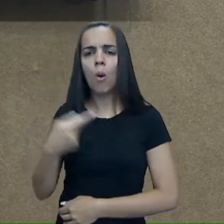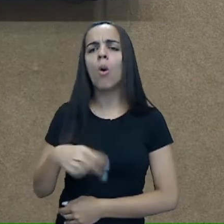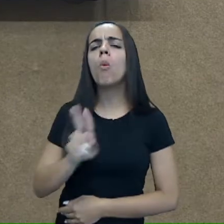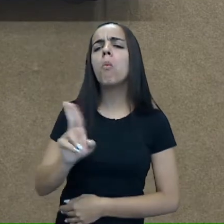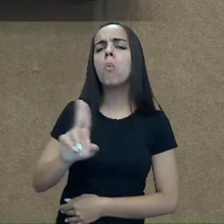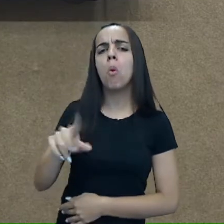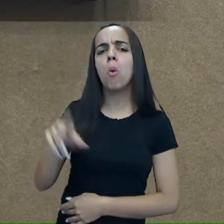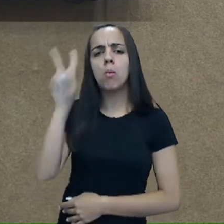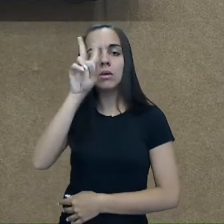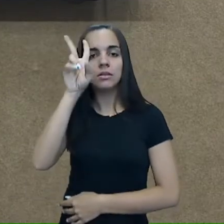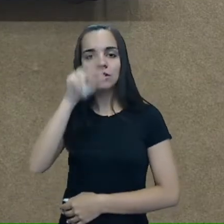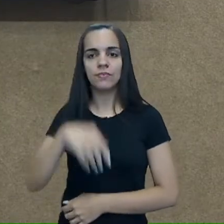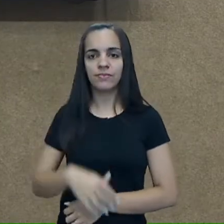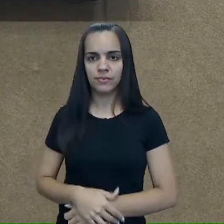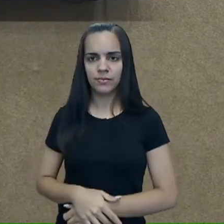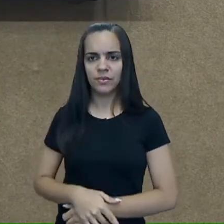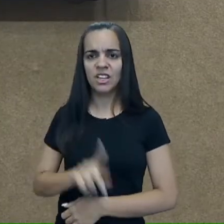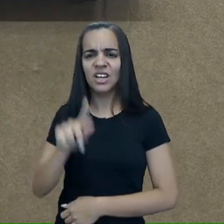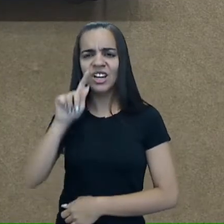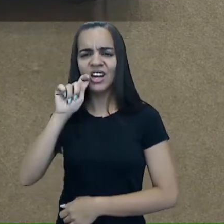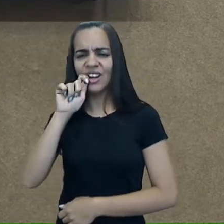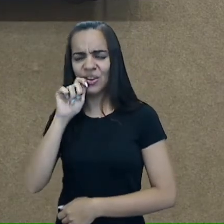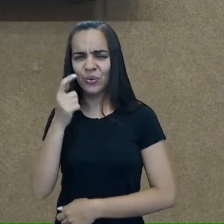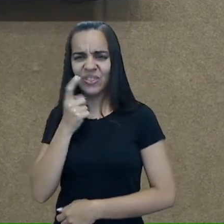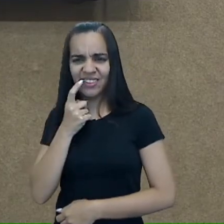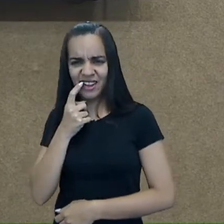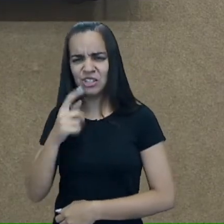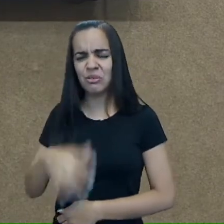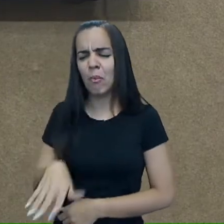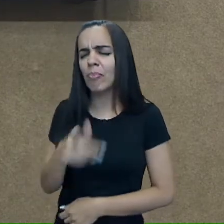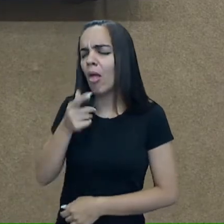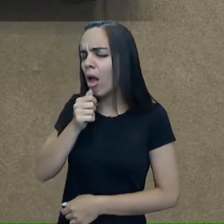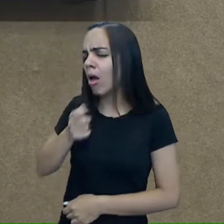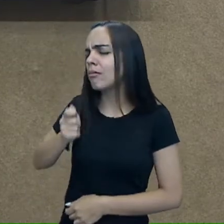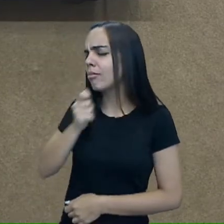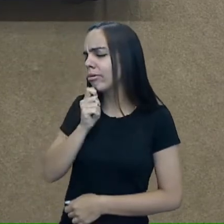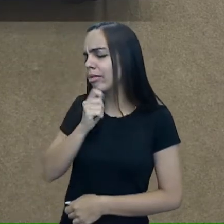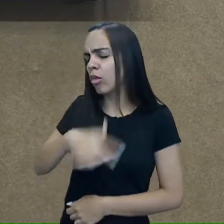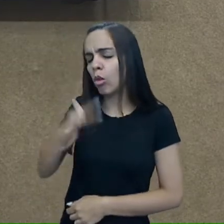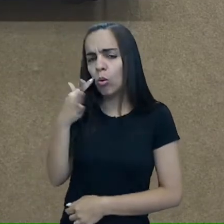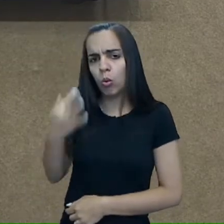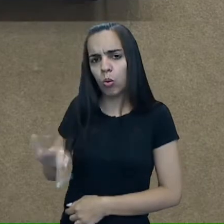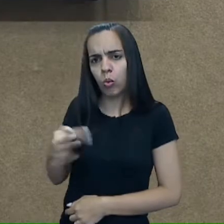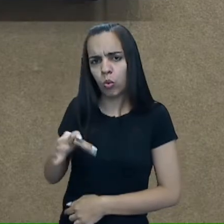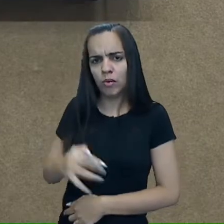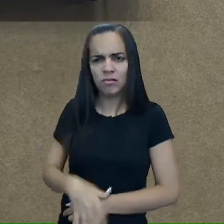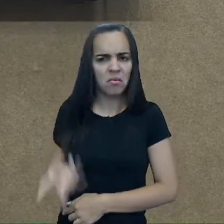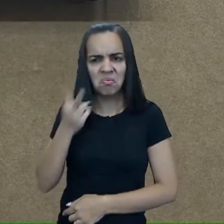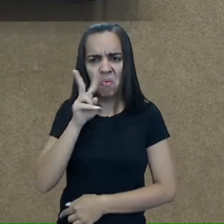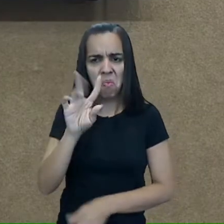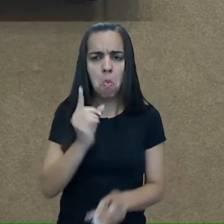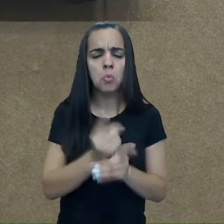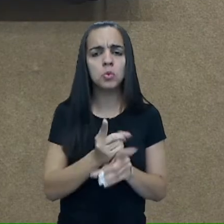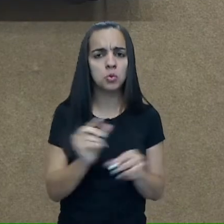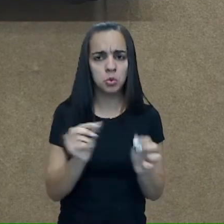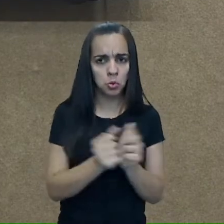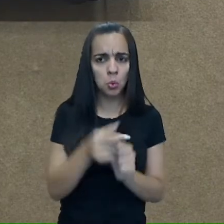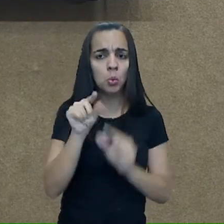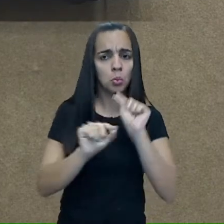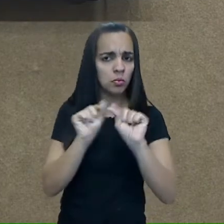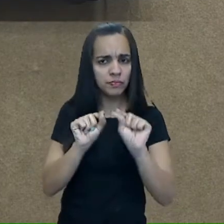da história? E o dente ainda doía. O dente de quem que ainda doía? Vamos descobrir juntos? Vamos lá.